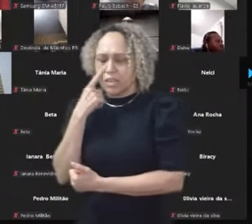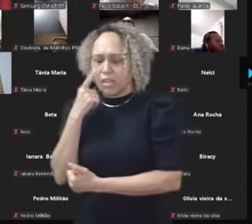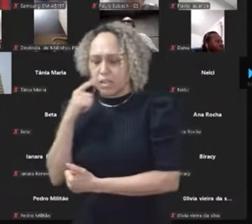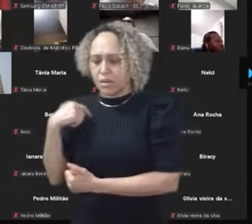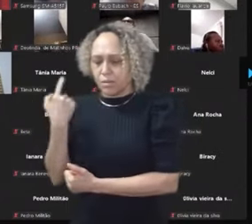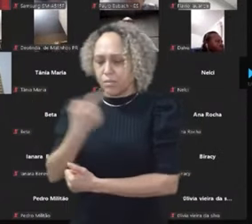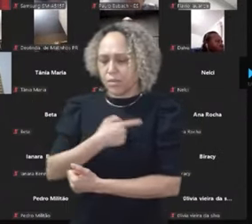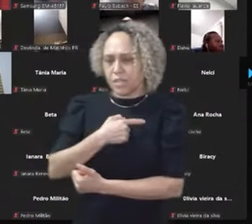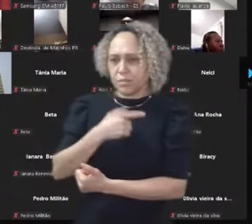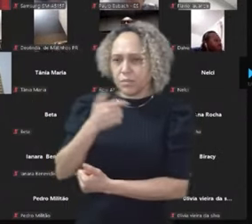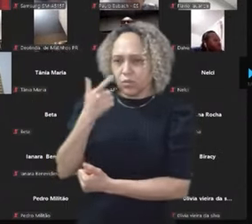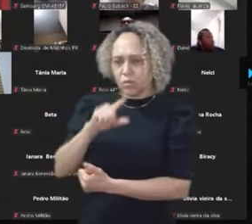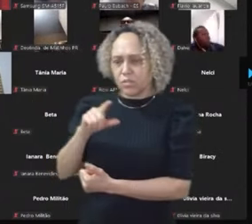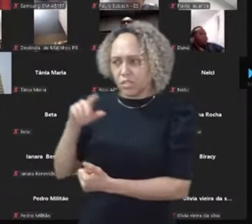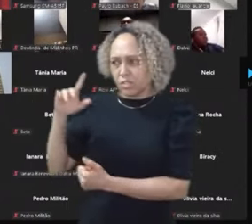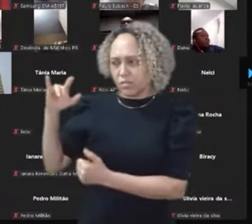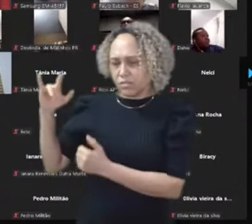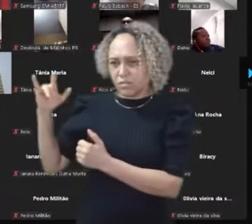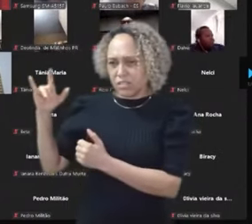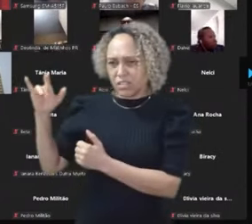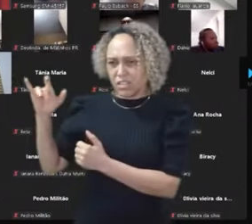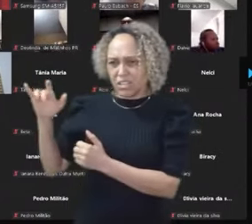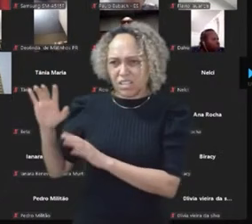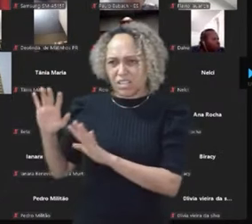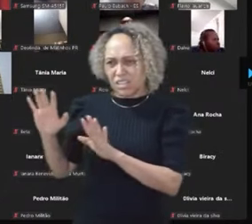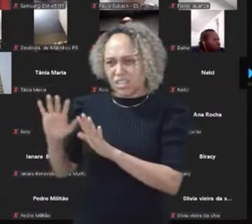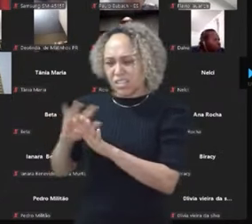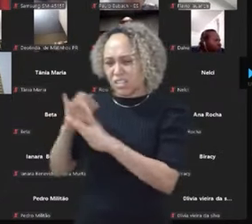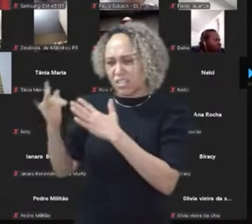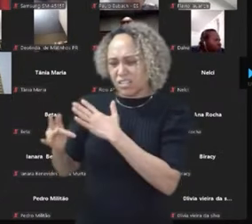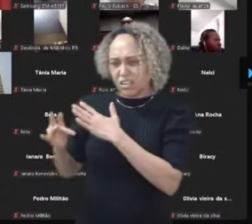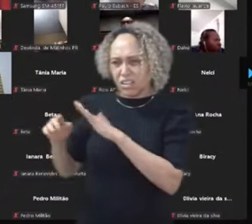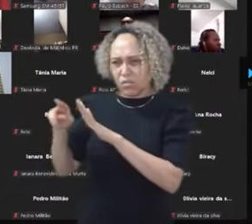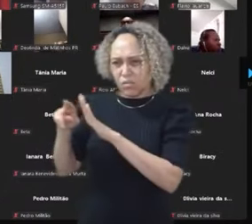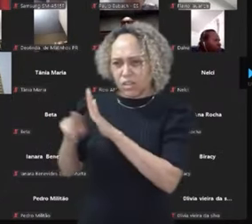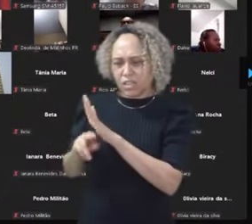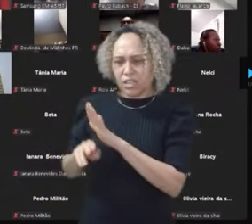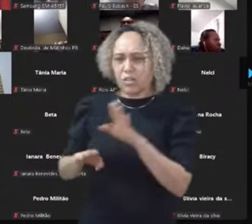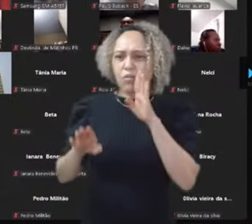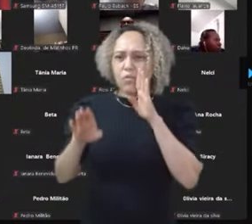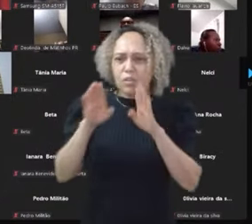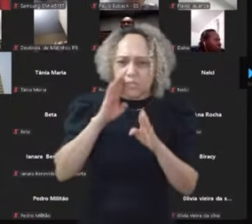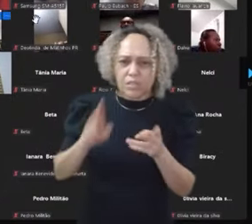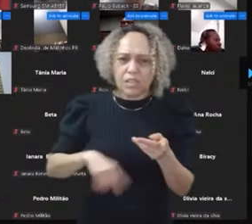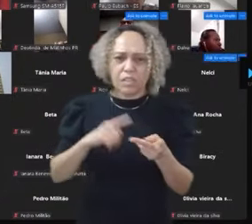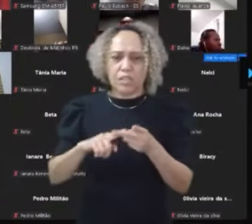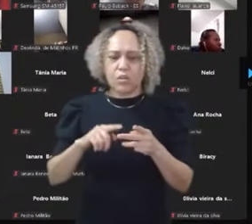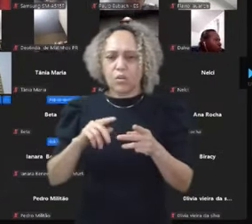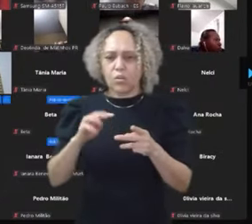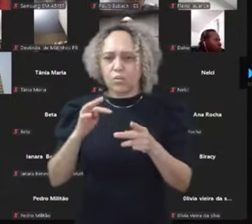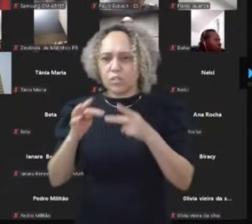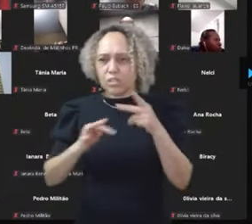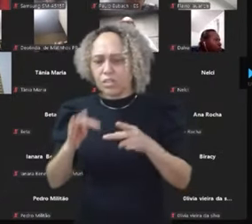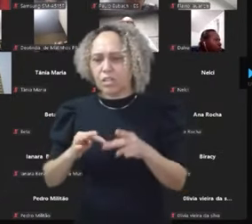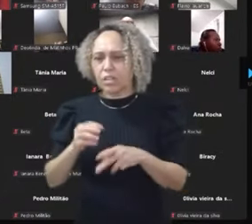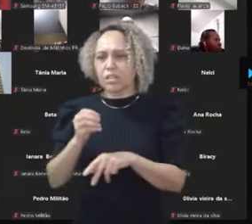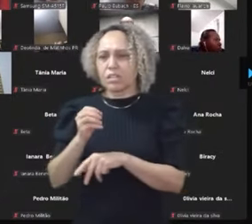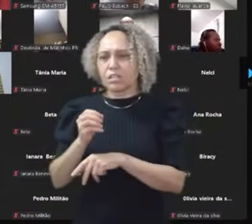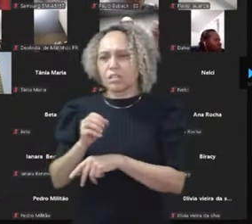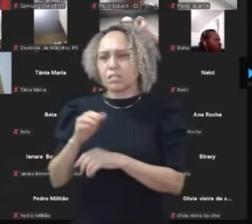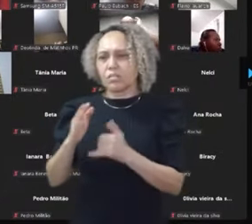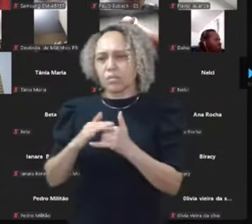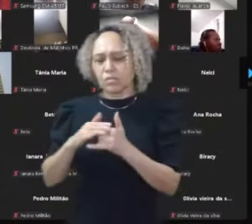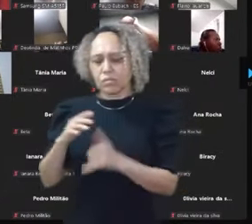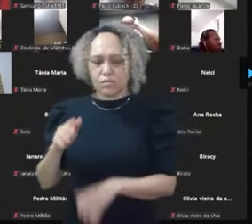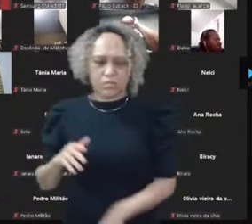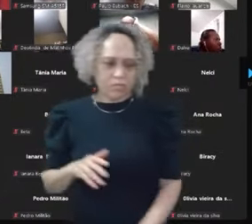consegue mais ganhar no Instagram, essa é uma rede social que tem essa regra. O Facebook não tem, o TikTok não tem, o YouTube não tem, mas o Instagram tem.